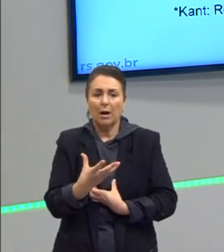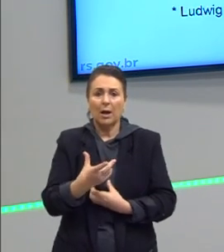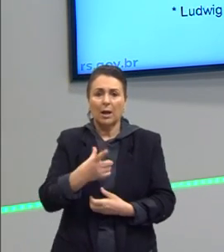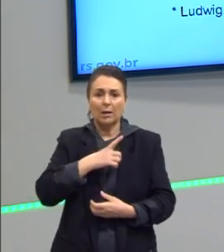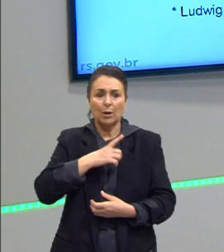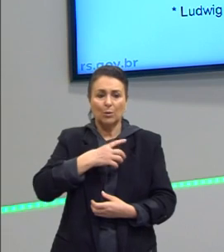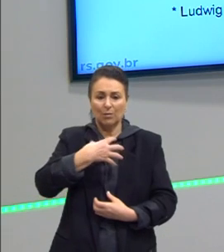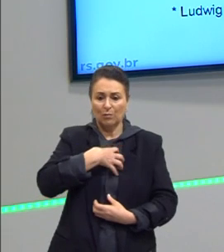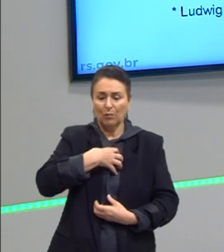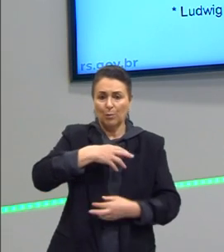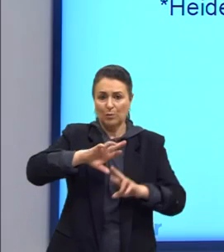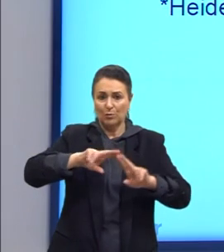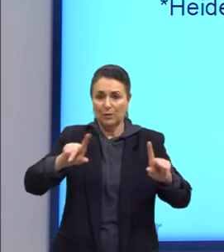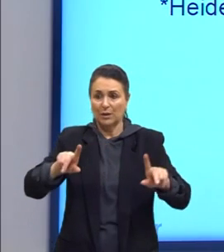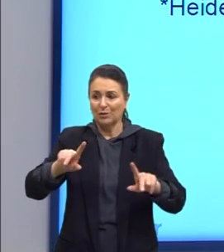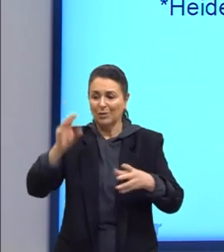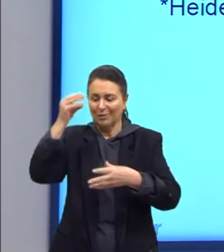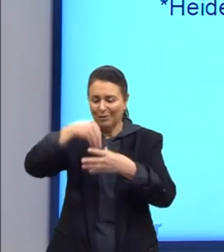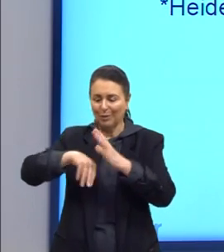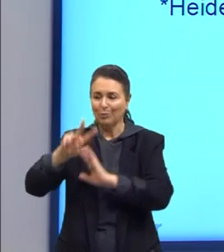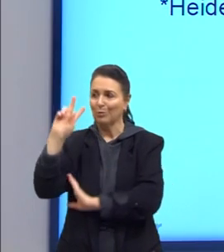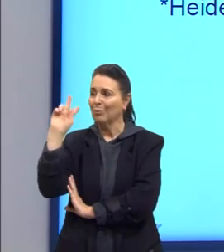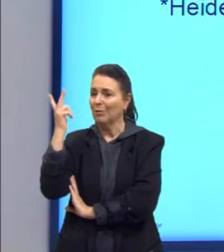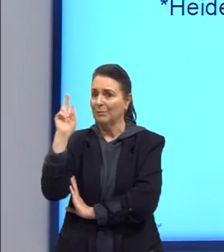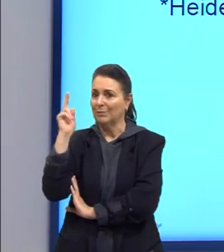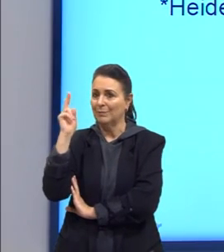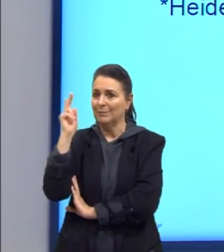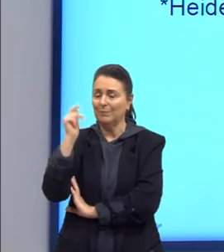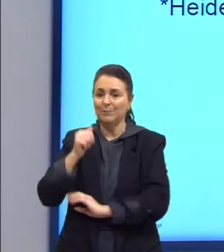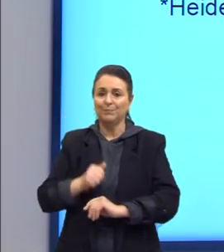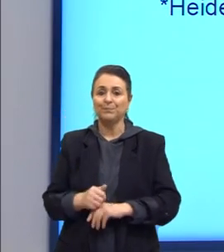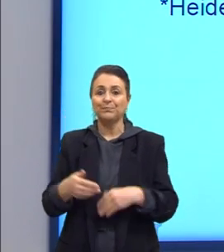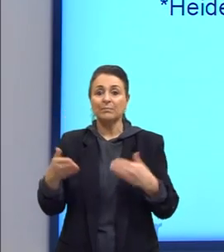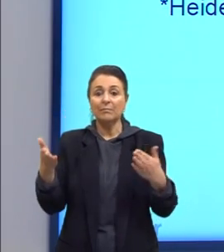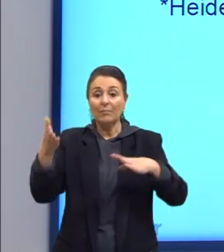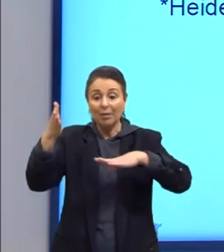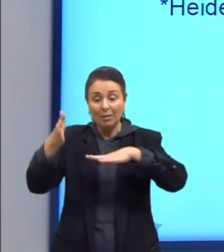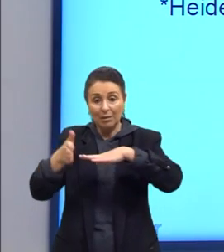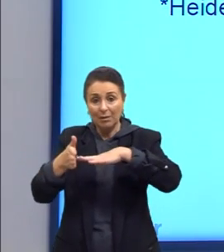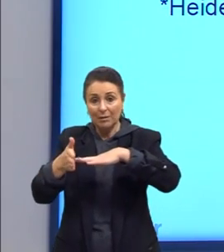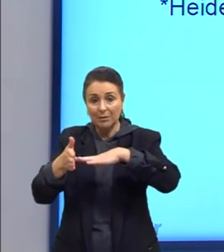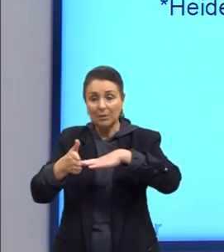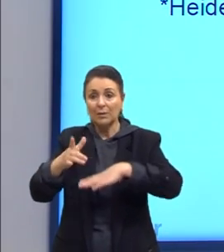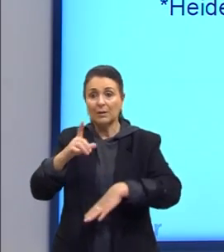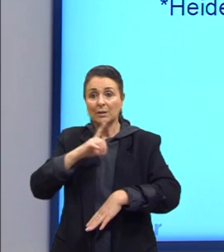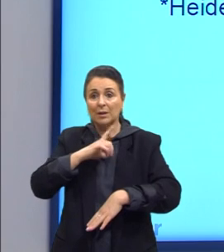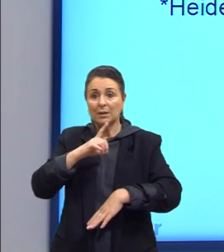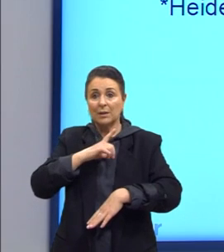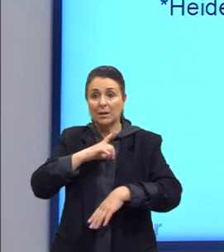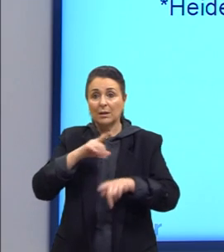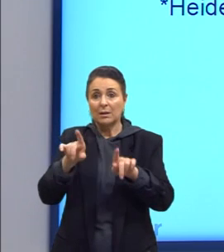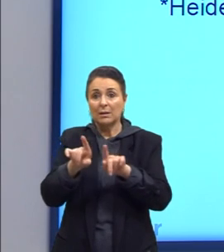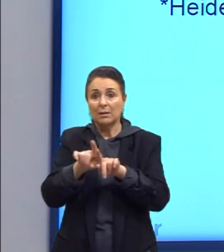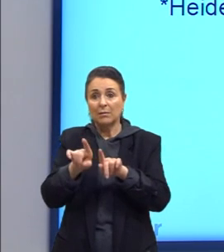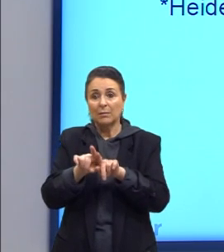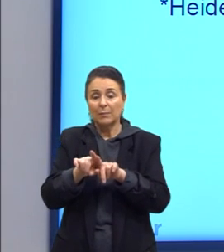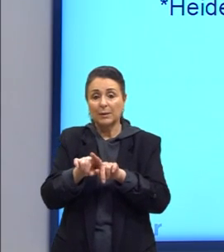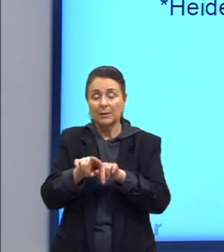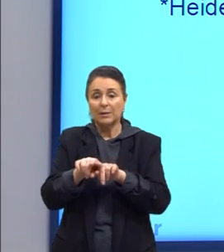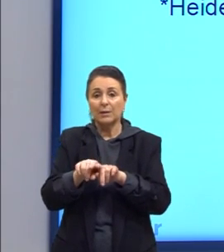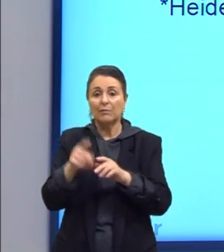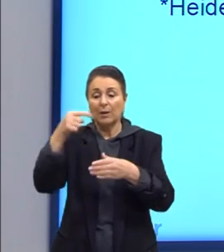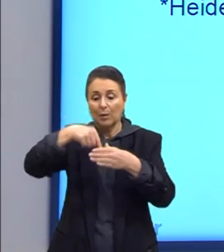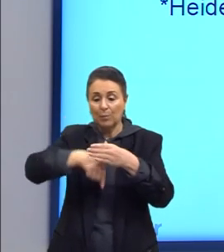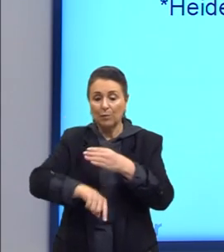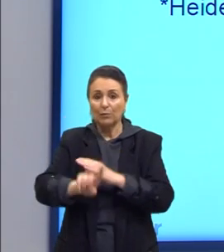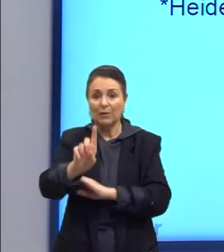na história. E aqui, então, na contemporaneidade, vamos, trago esses camaradas, que a gente vai aprofundar na